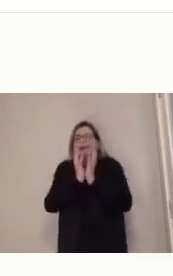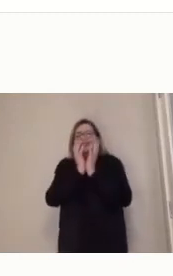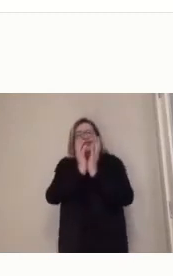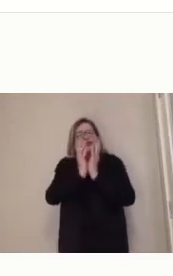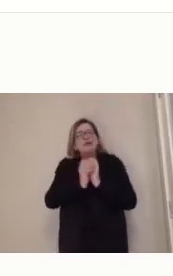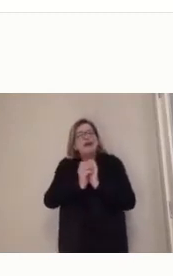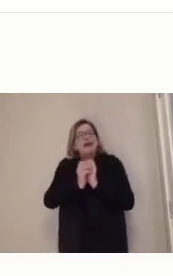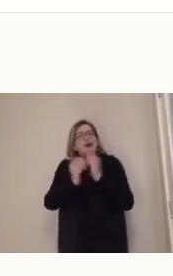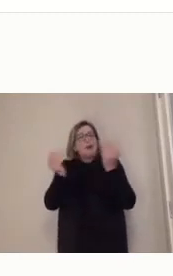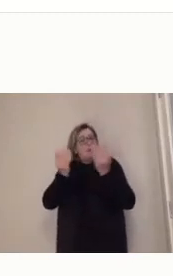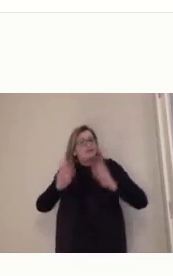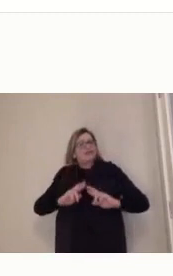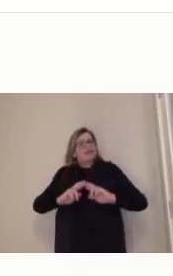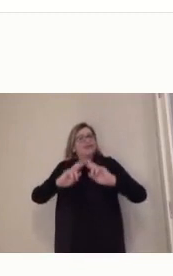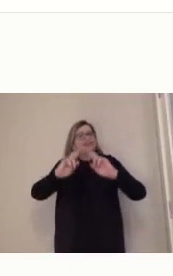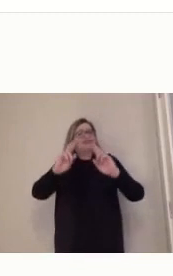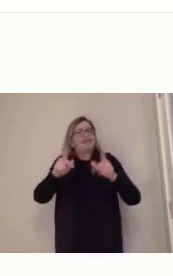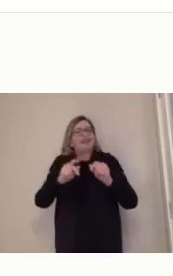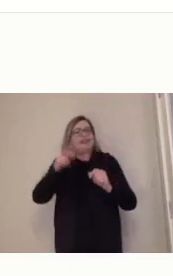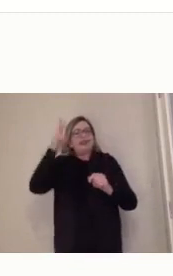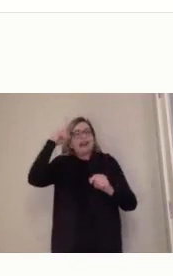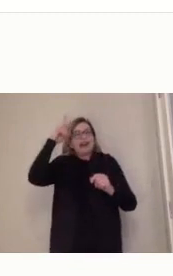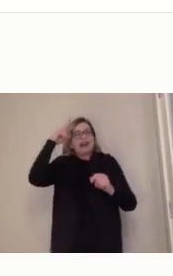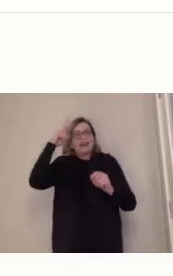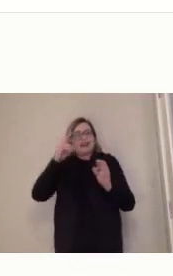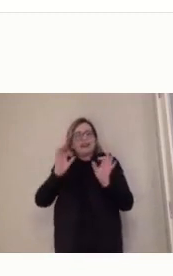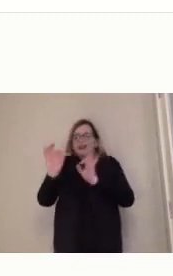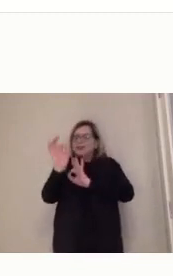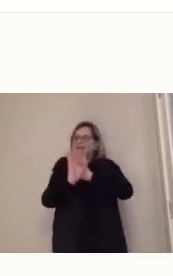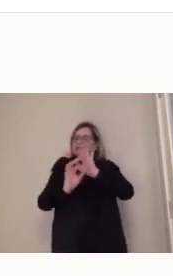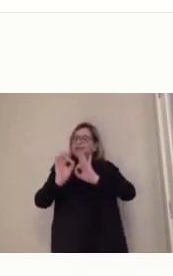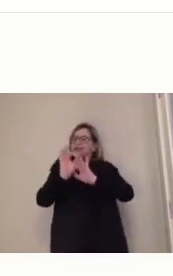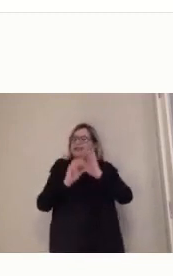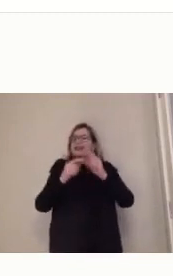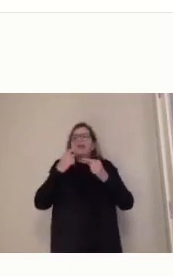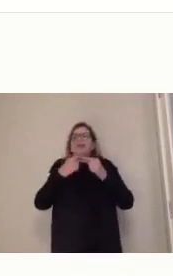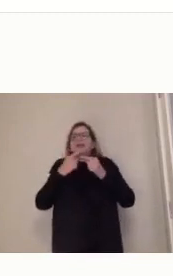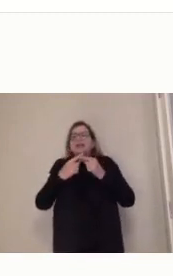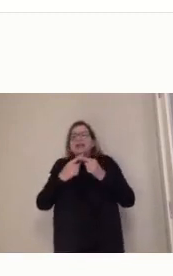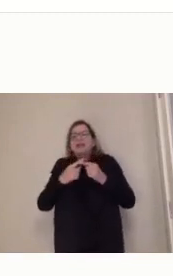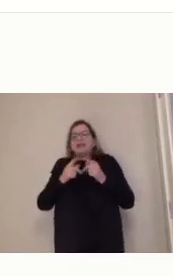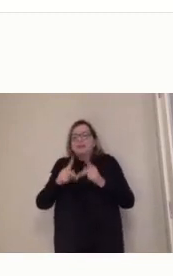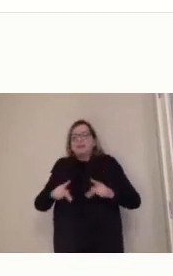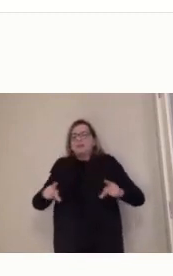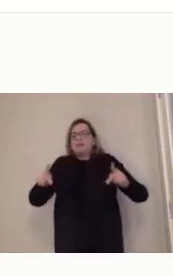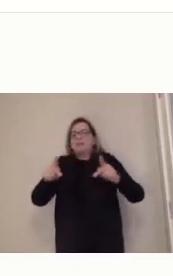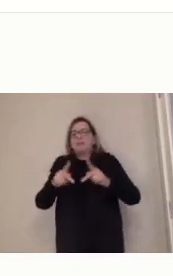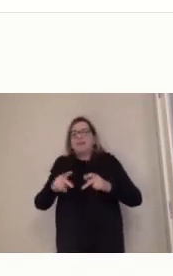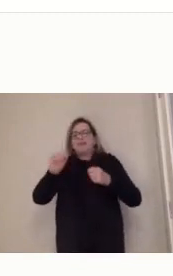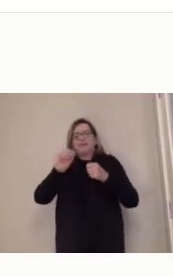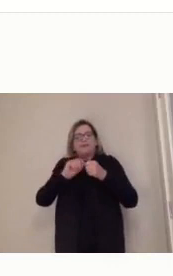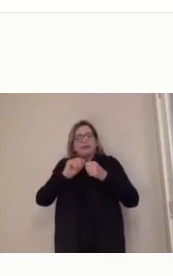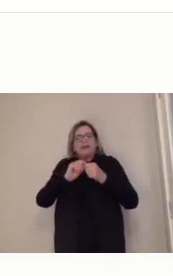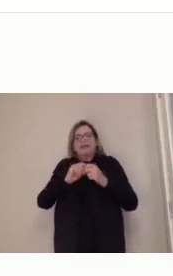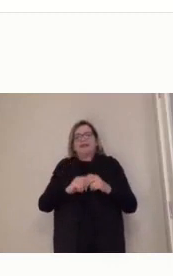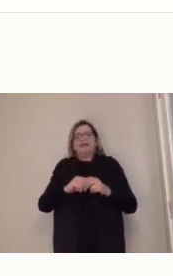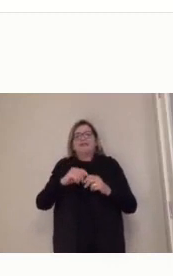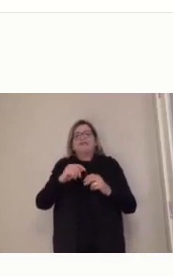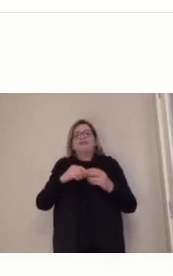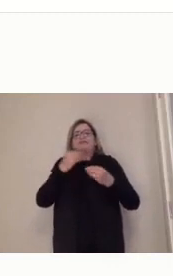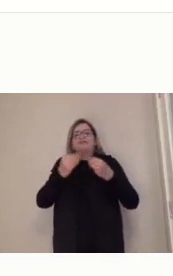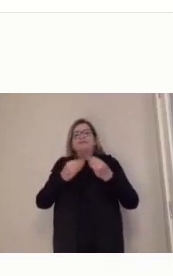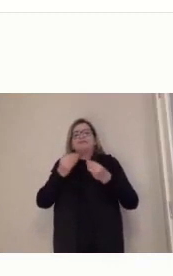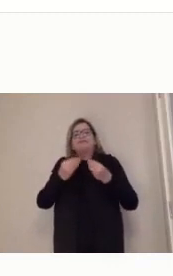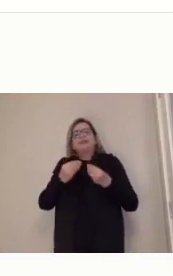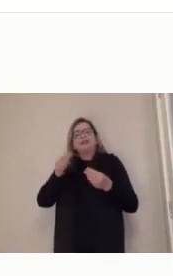ações do próprio povo, então, não é uma história de heróis, né? Então, a gente entende isso, esses caminhos, mas antigamente a